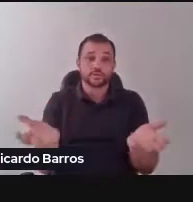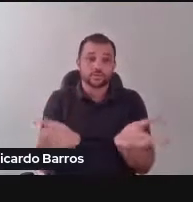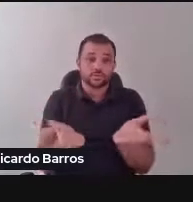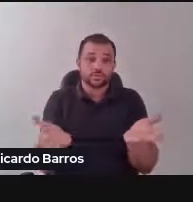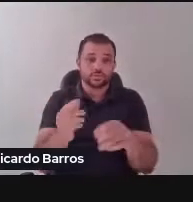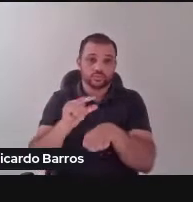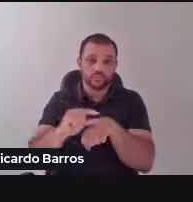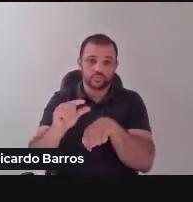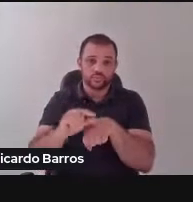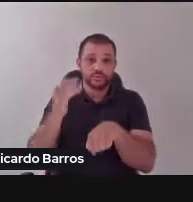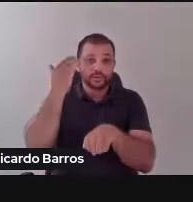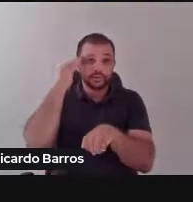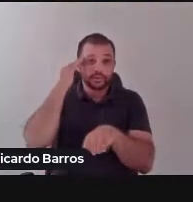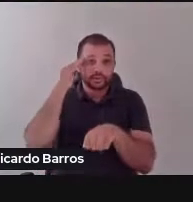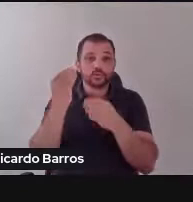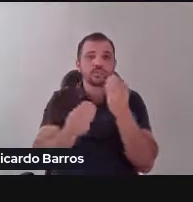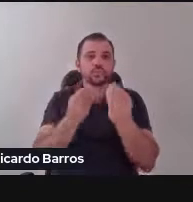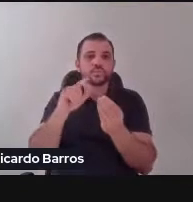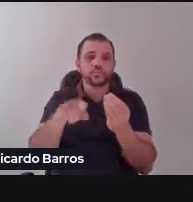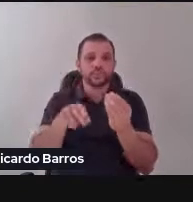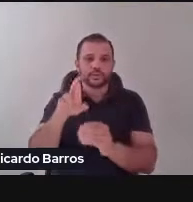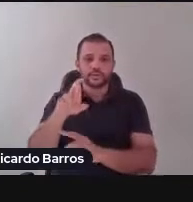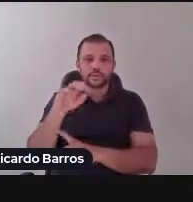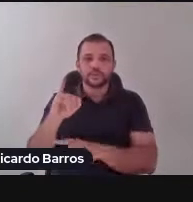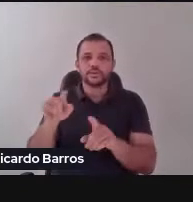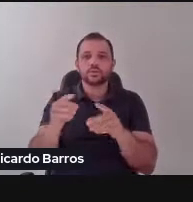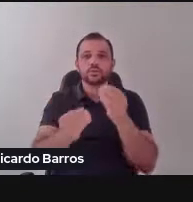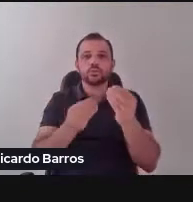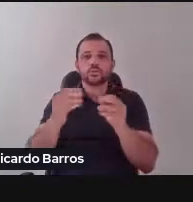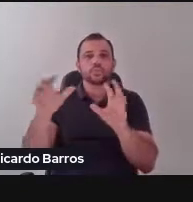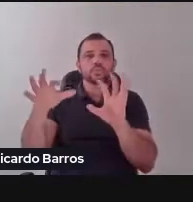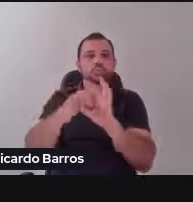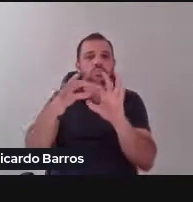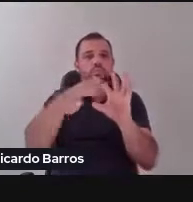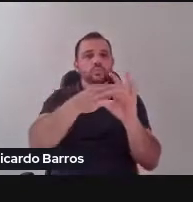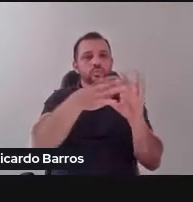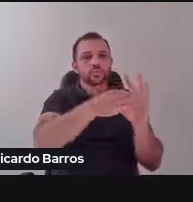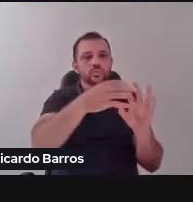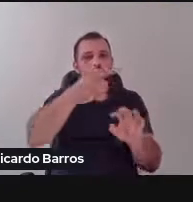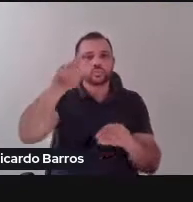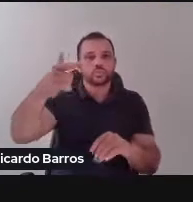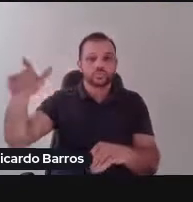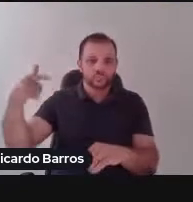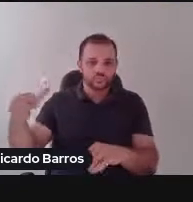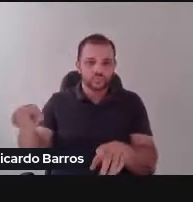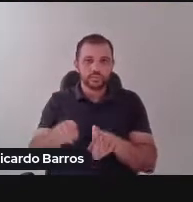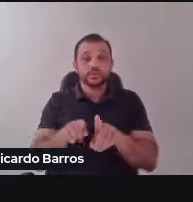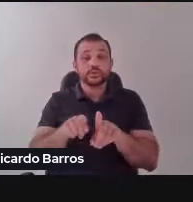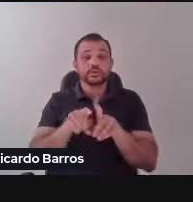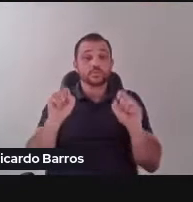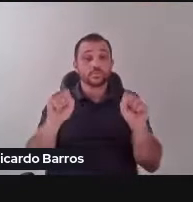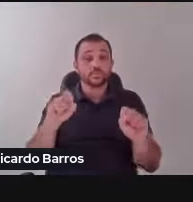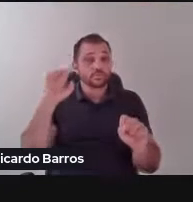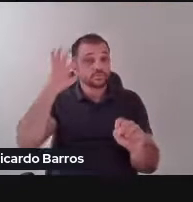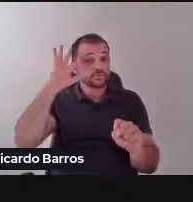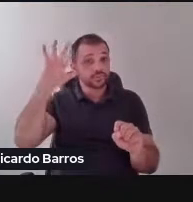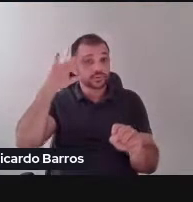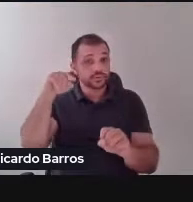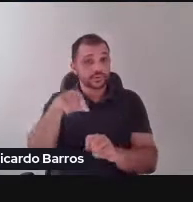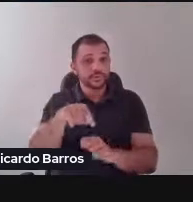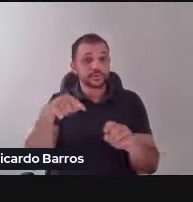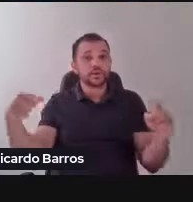múltiplas relações que elas possuem, né? E, com efeito, pensar essas repercussões em uma